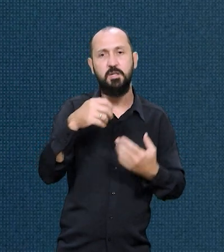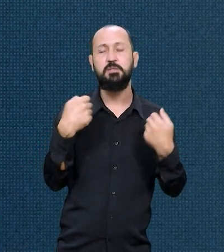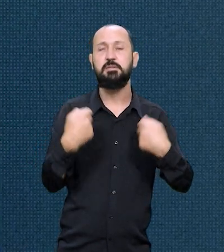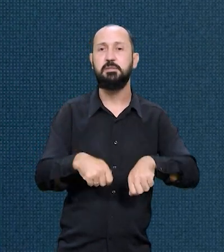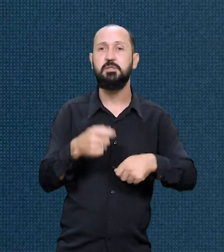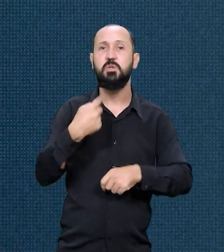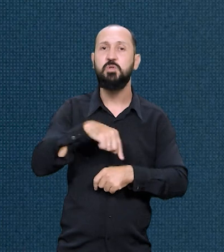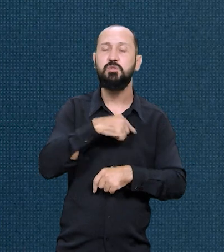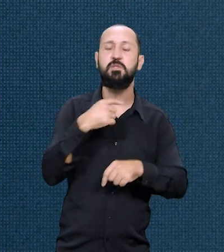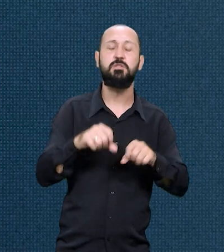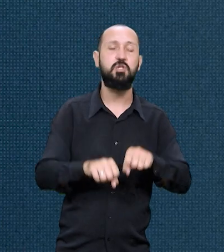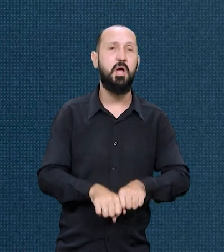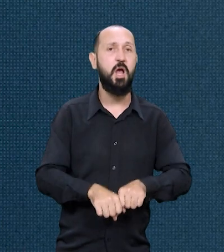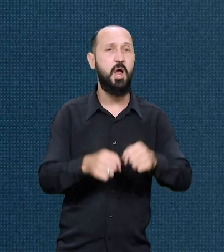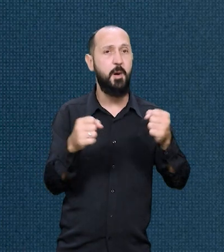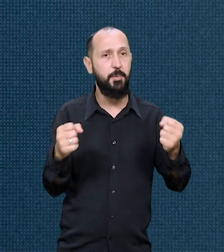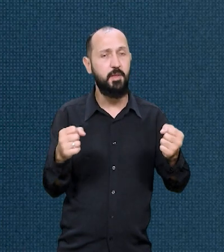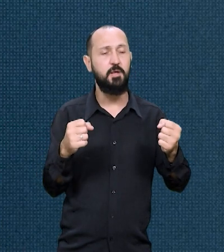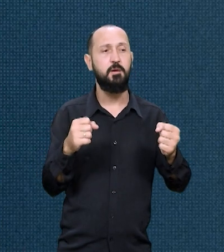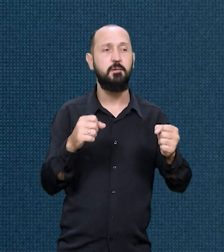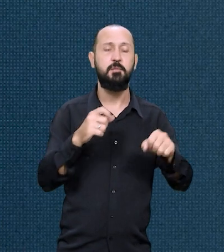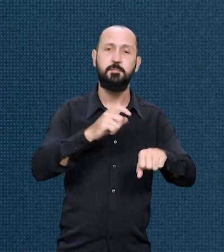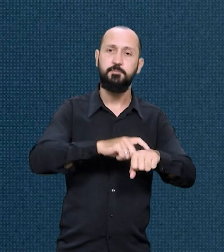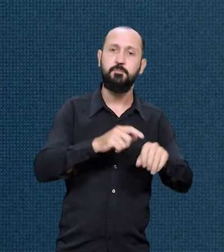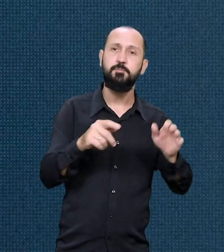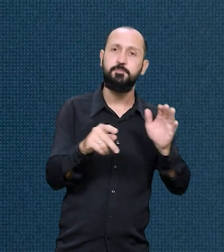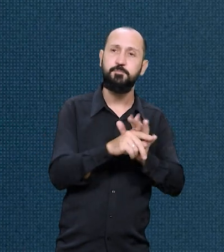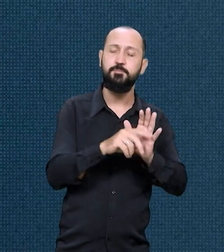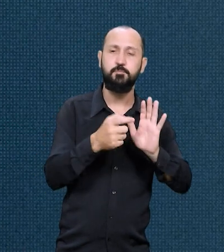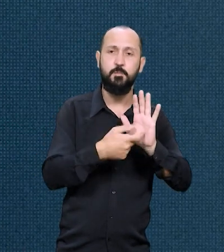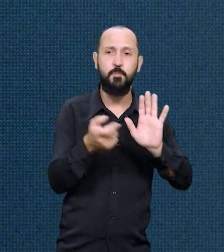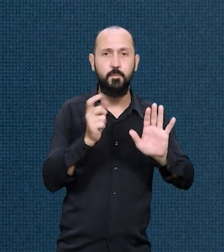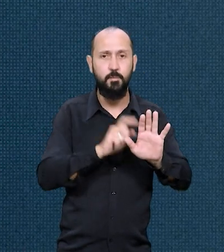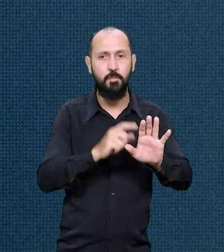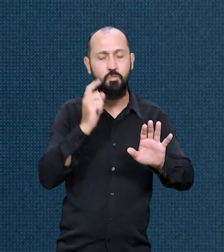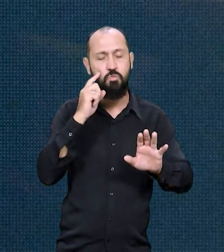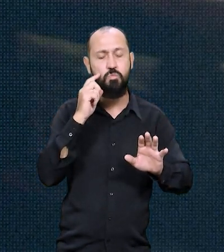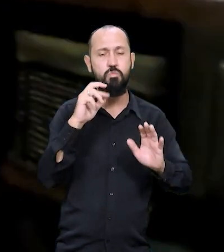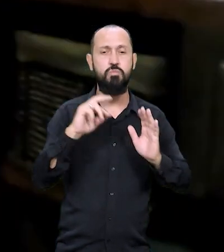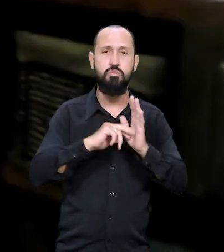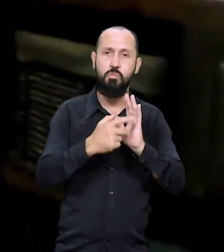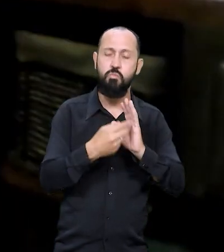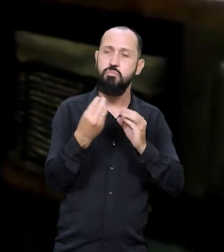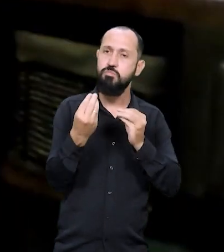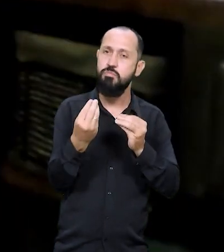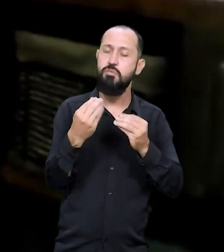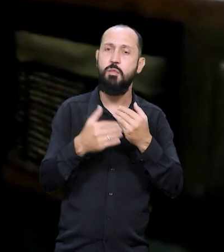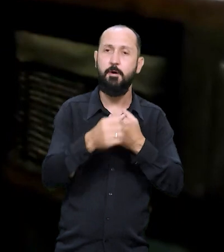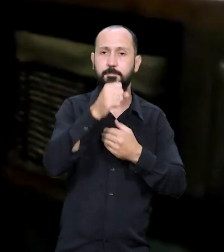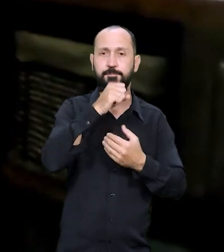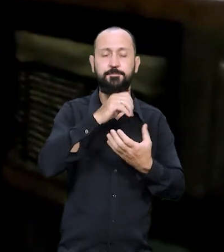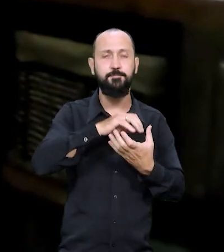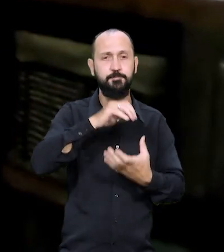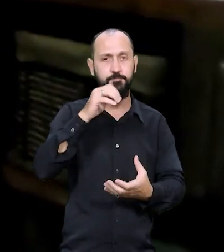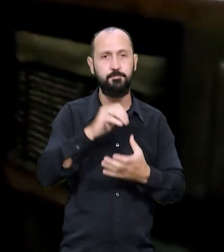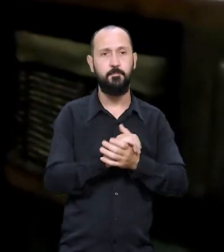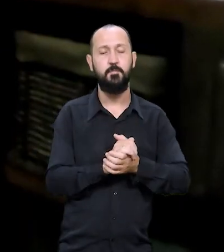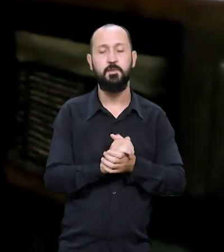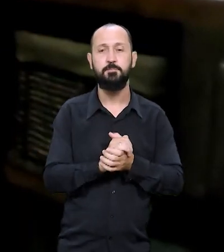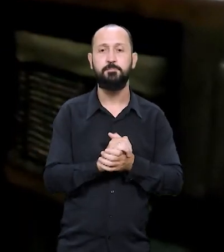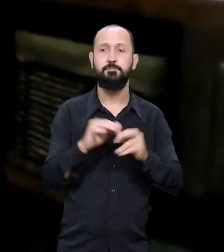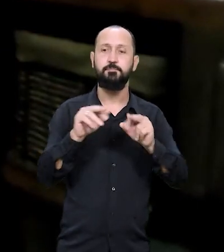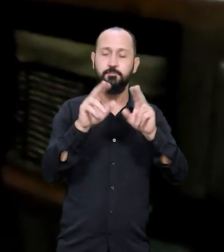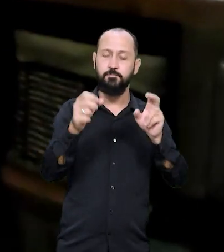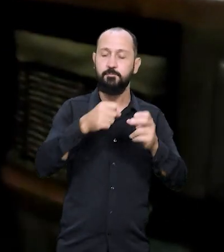da necessidade de nós desconstruirmos figuras representativas e negativas em relação à velhice, para a gente poder